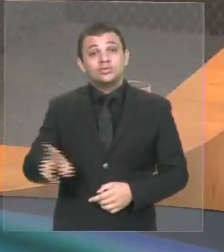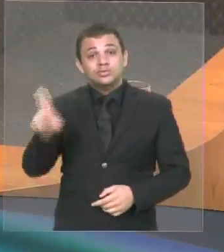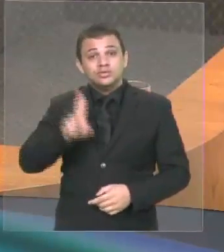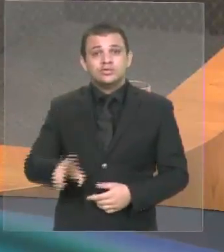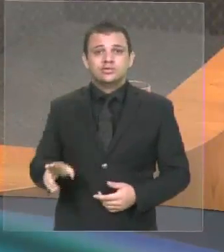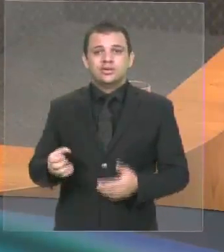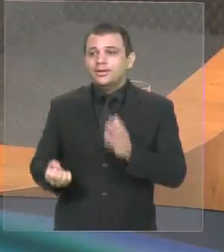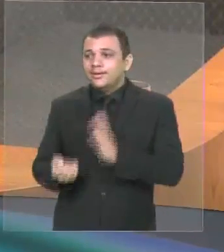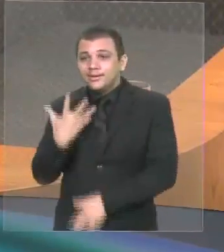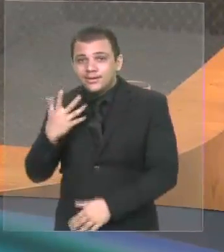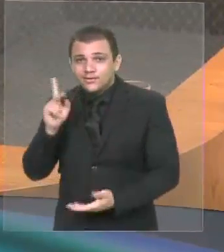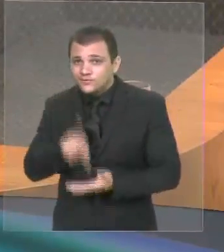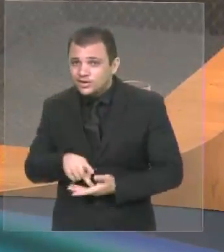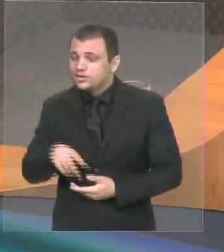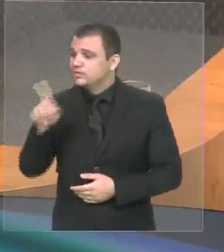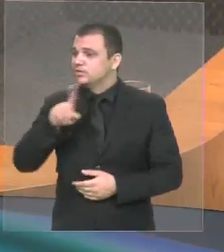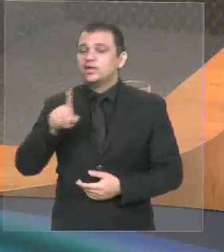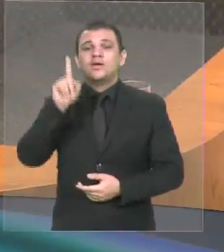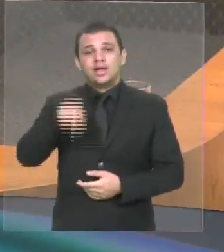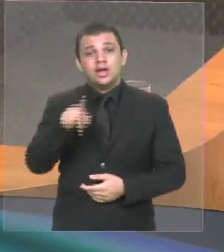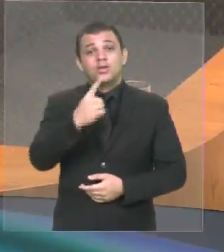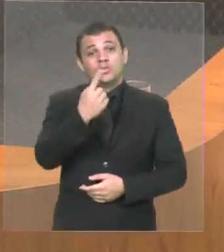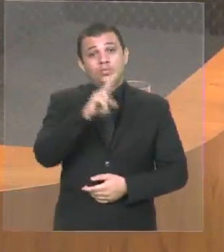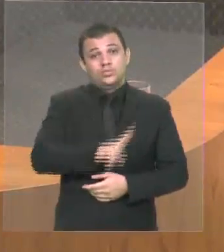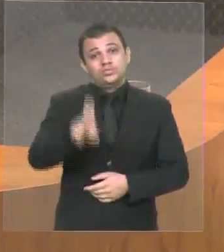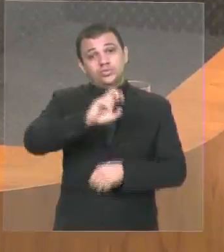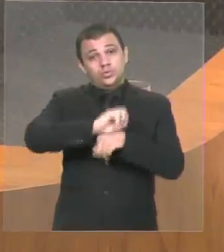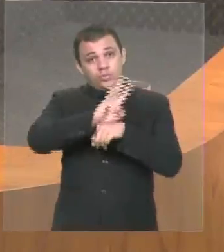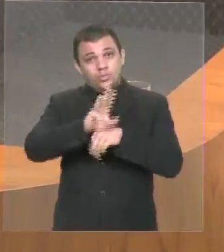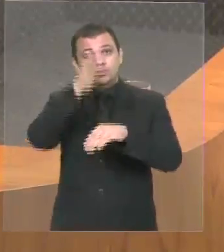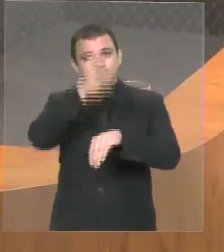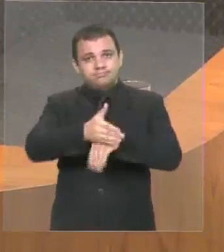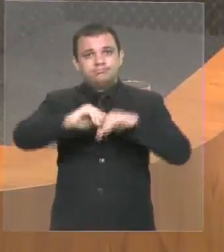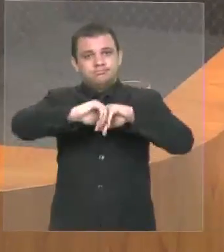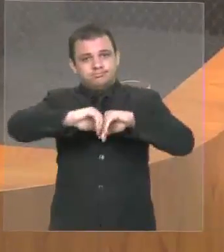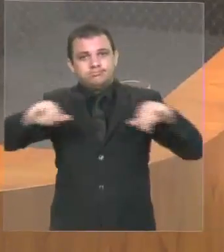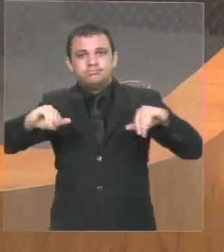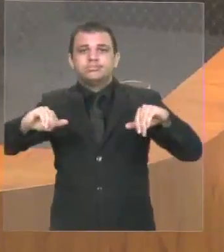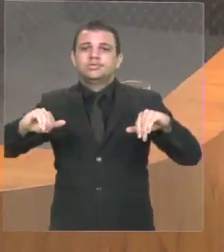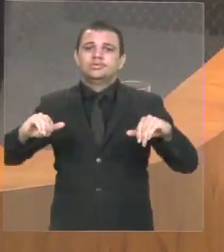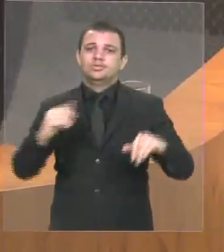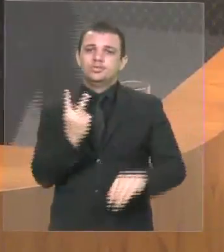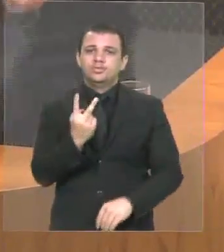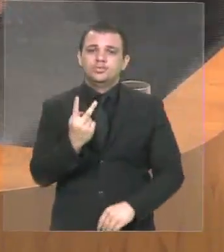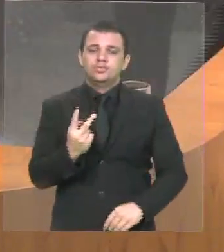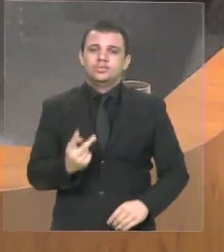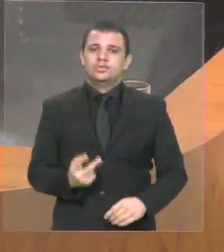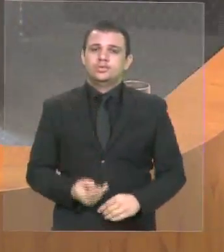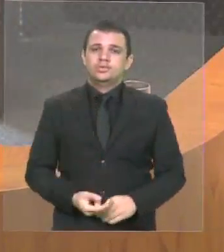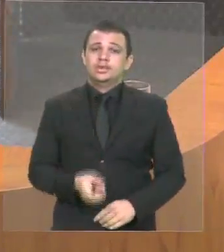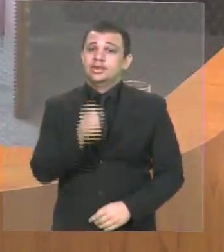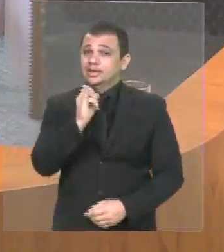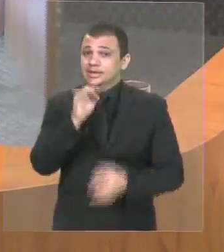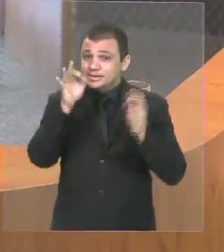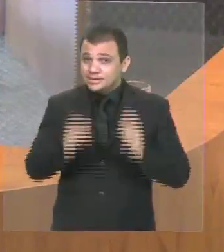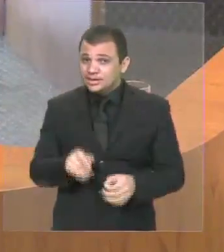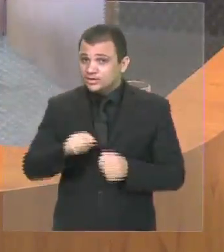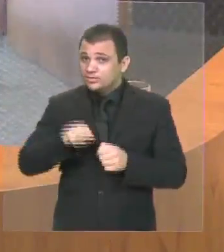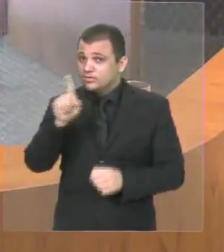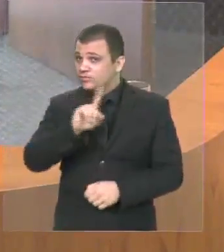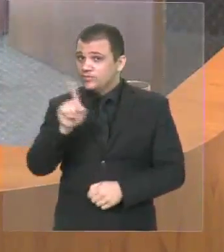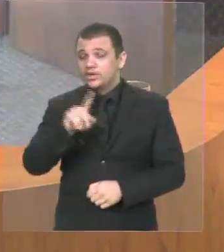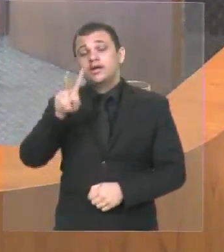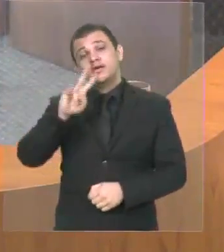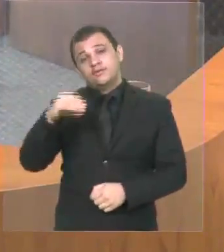criando, está se dividindo uma universidade em duas. E que se não for feito corretamente, nós estamos enfraquecendo as duas universidades. Tem que ter